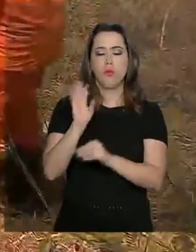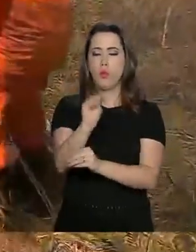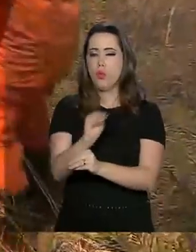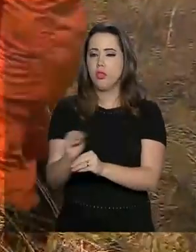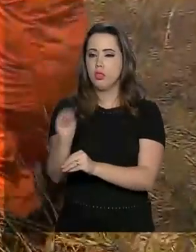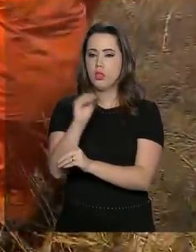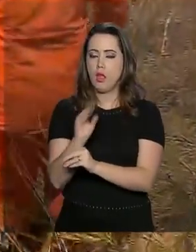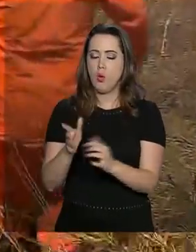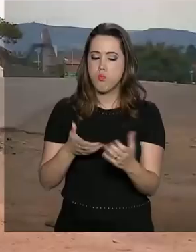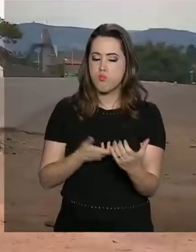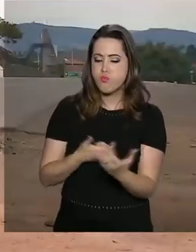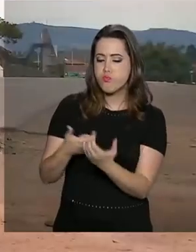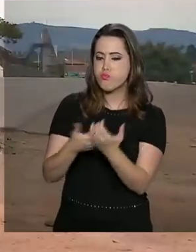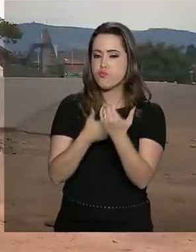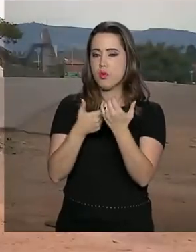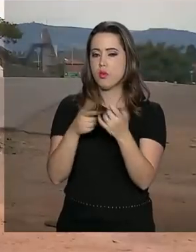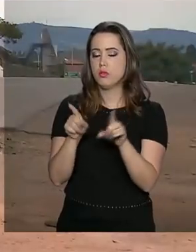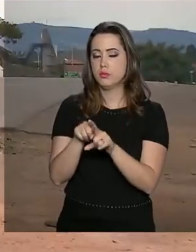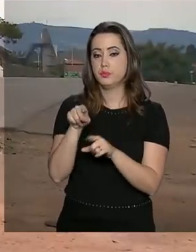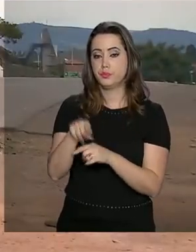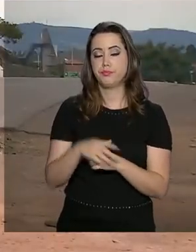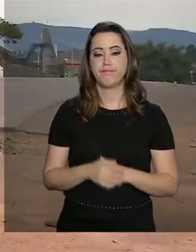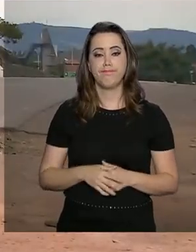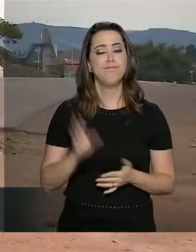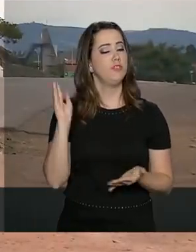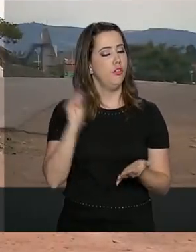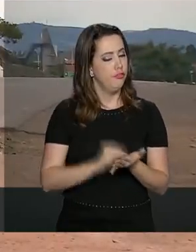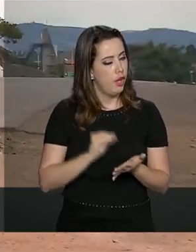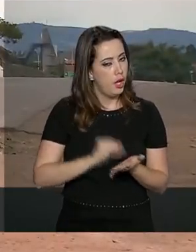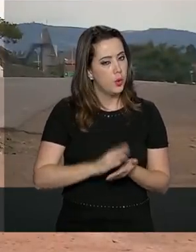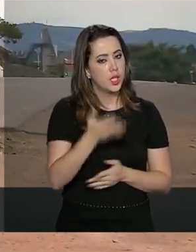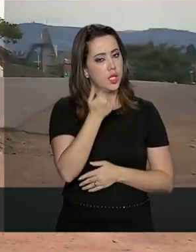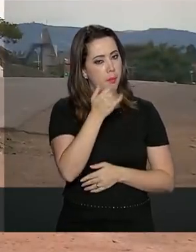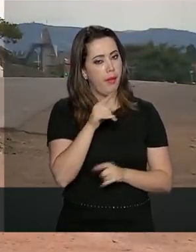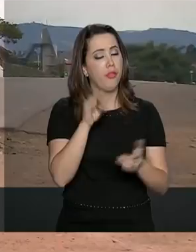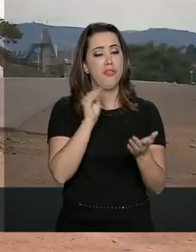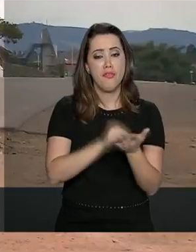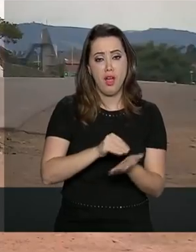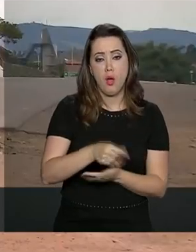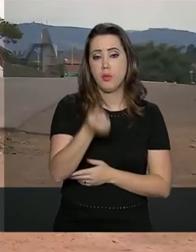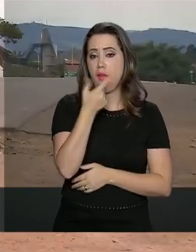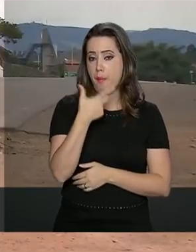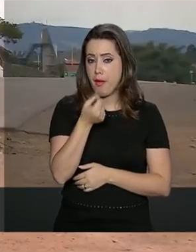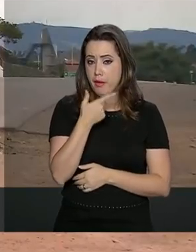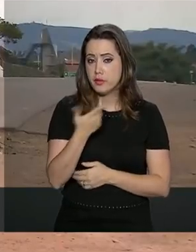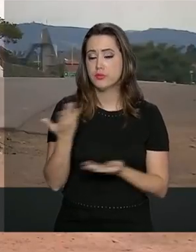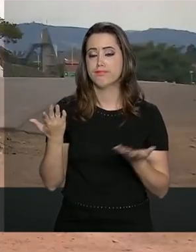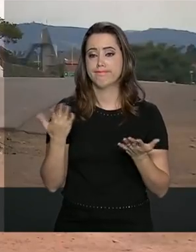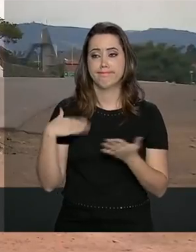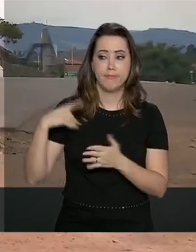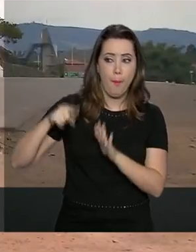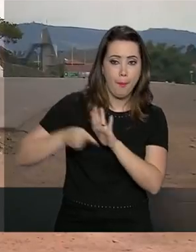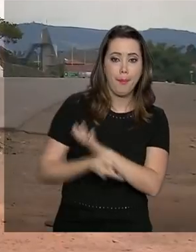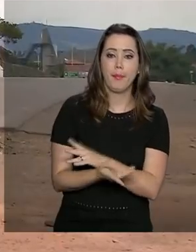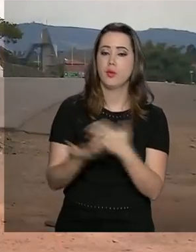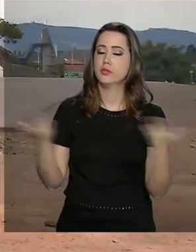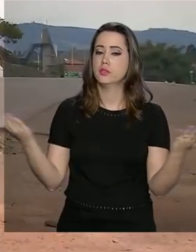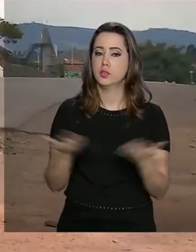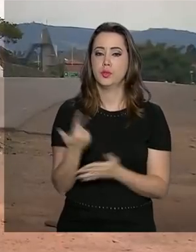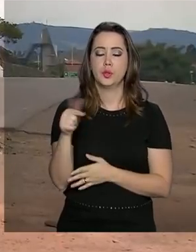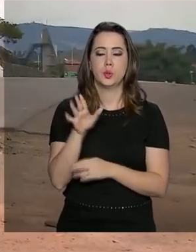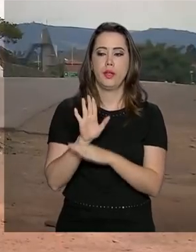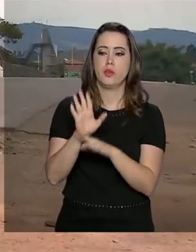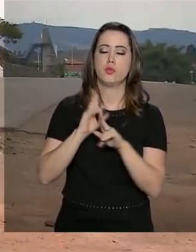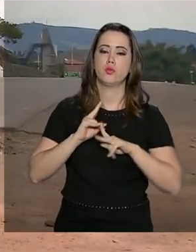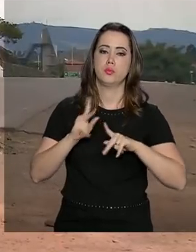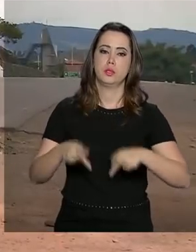Bombeiros de Pacaraima. A falta de alimentos e também de remédios na Venezuela foi agravada nos últimos dias. Sem os mantimentos da